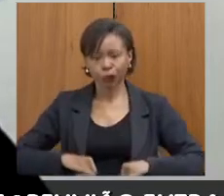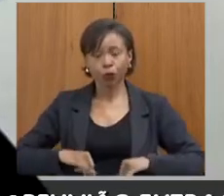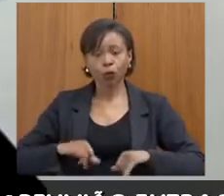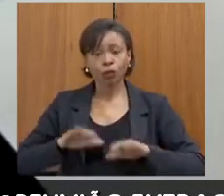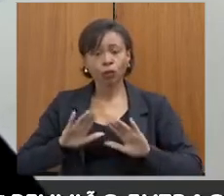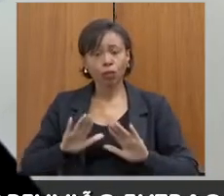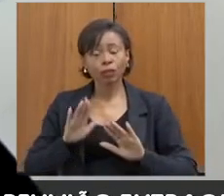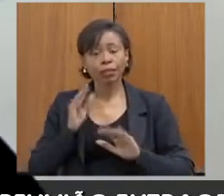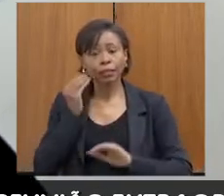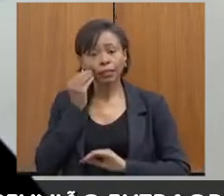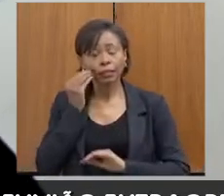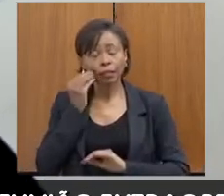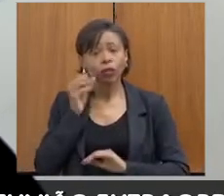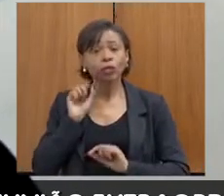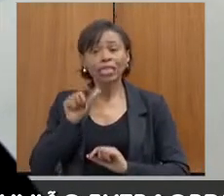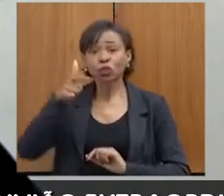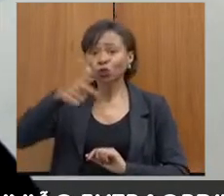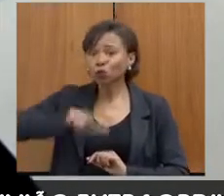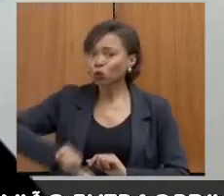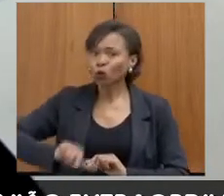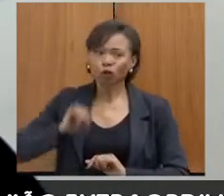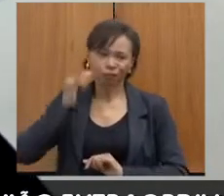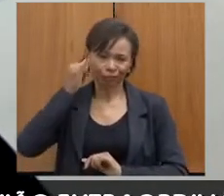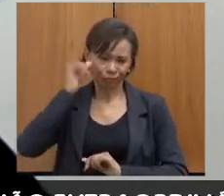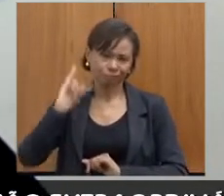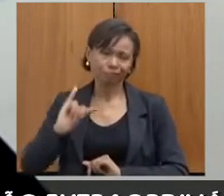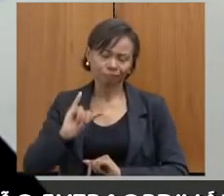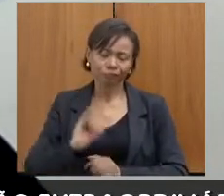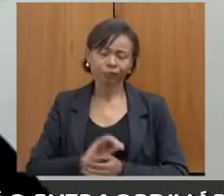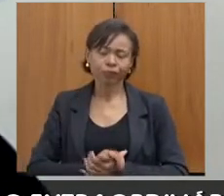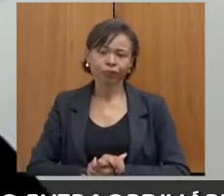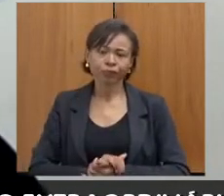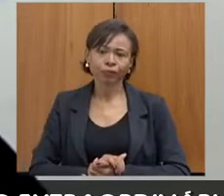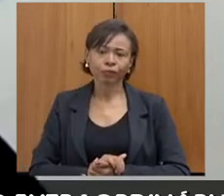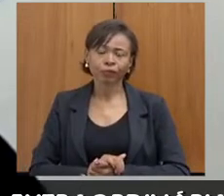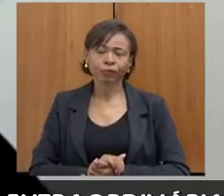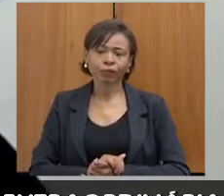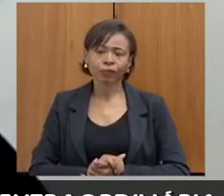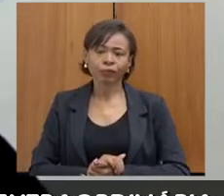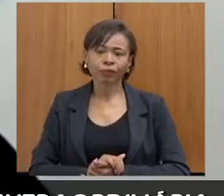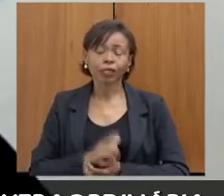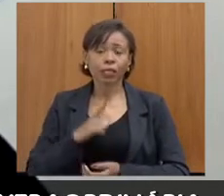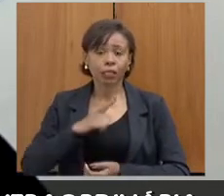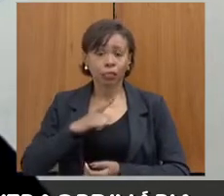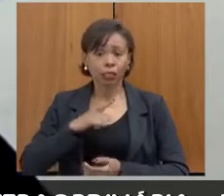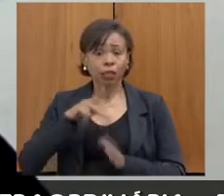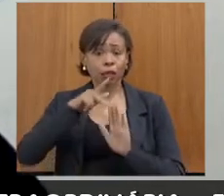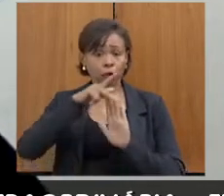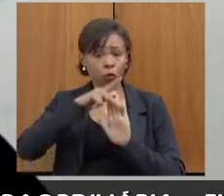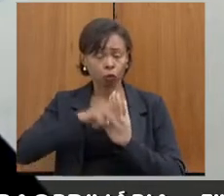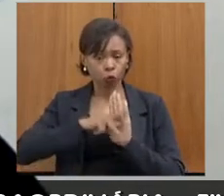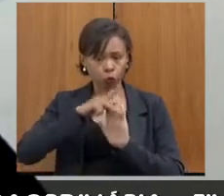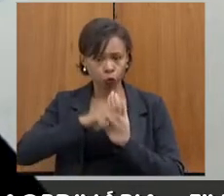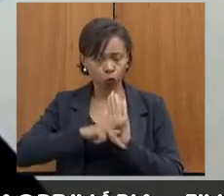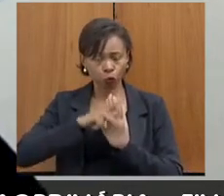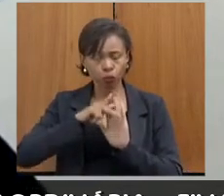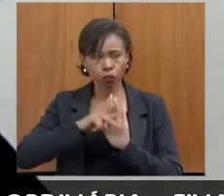revitimização. Nós estamos aqui com o projeto de